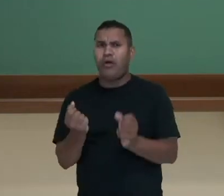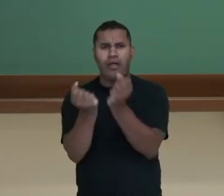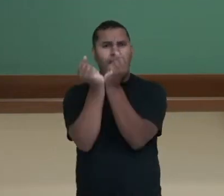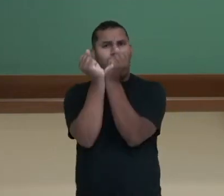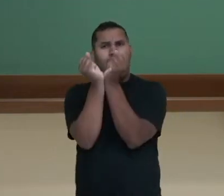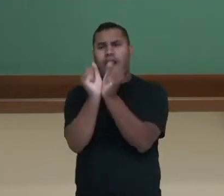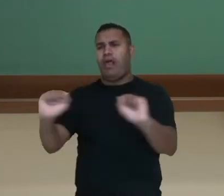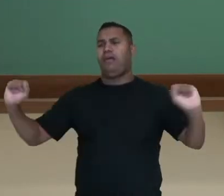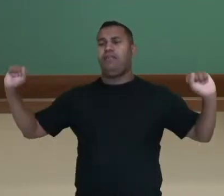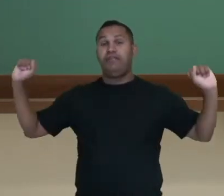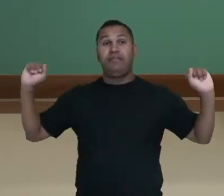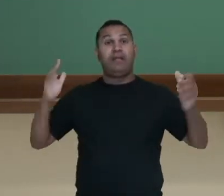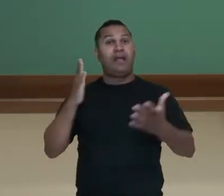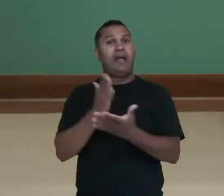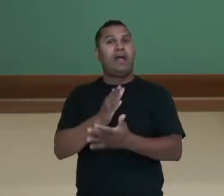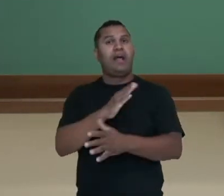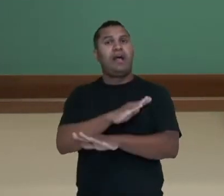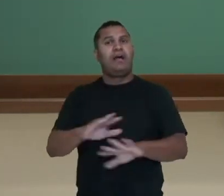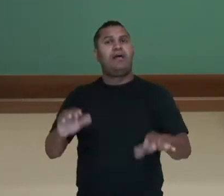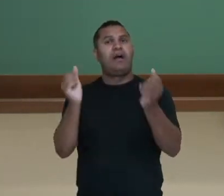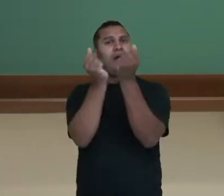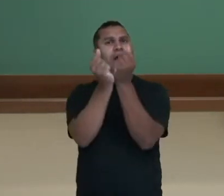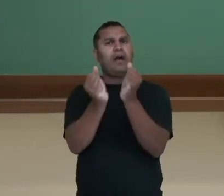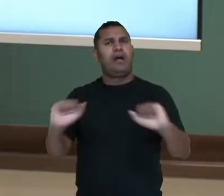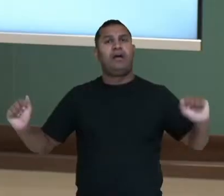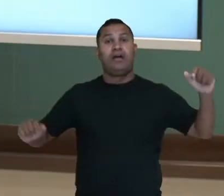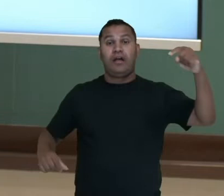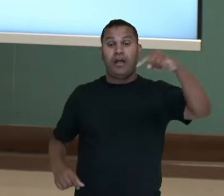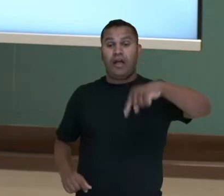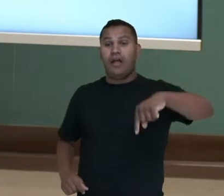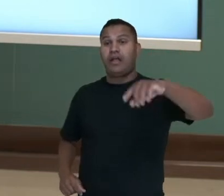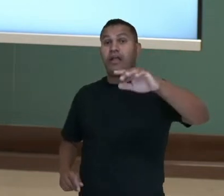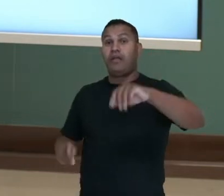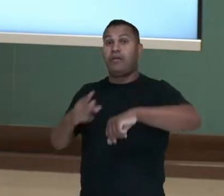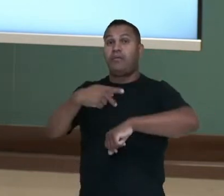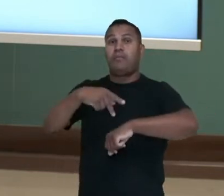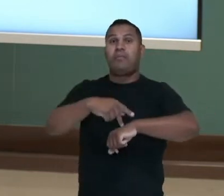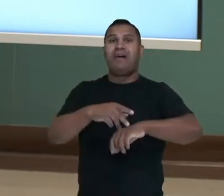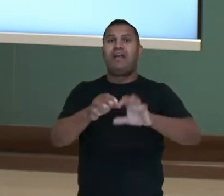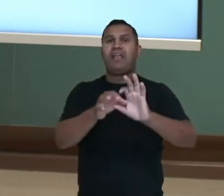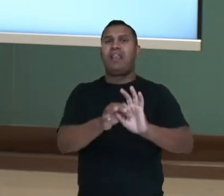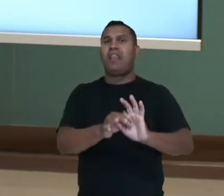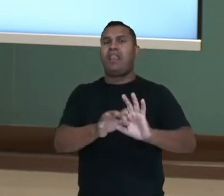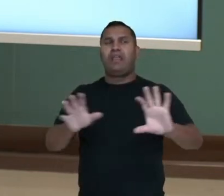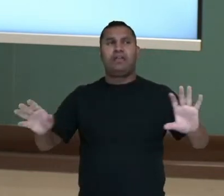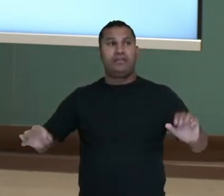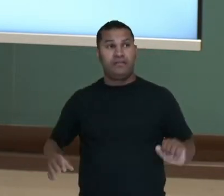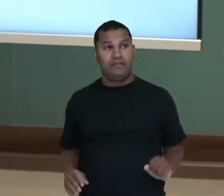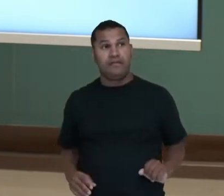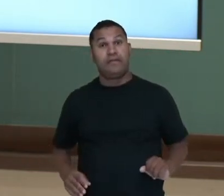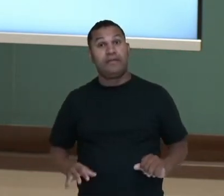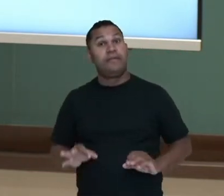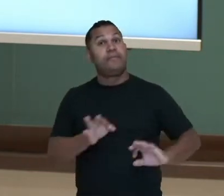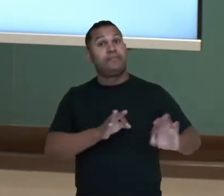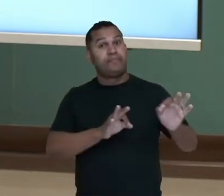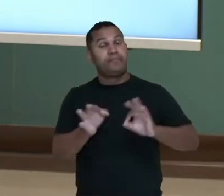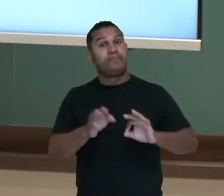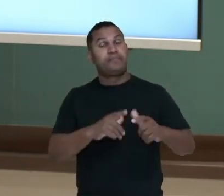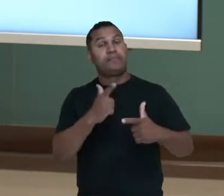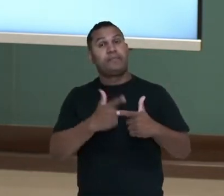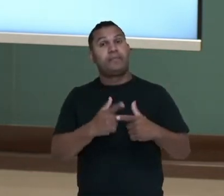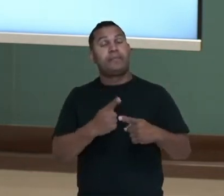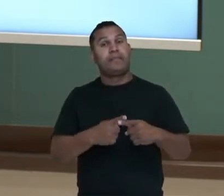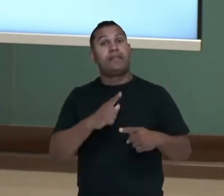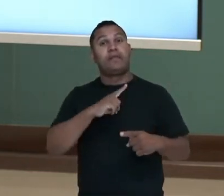abolir a escravidão nas colônias, né, o que vai gerar uma insatisfação das elites coloniais que tinham